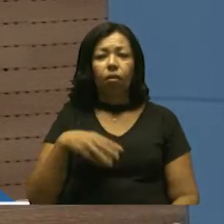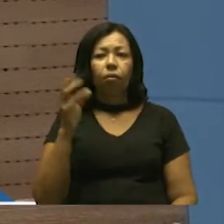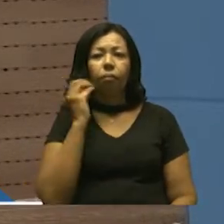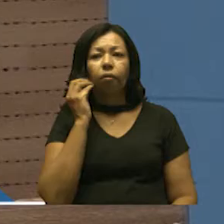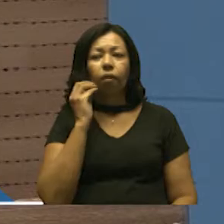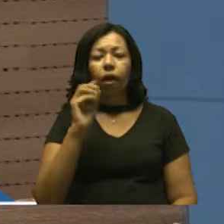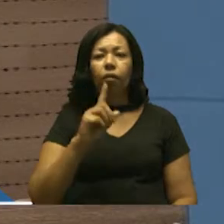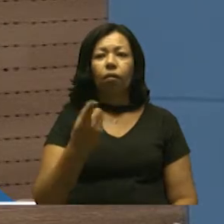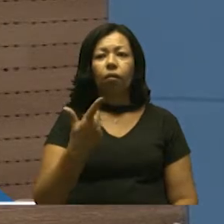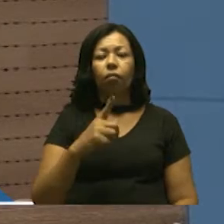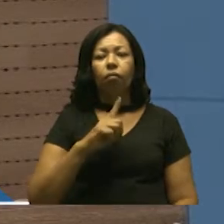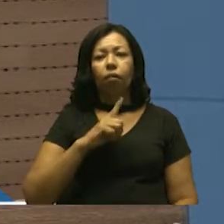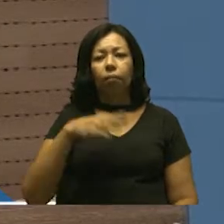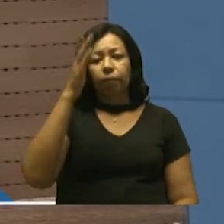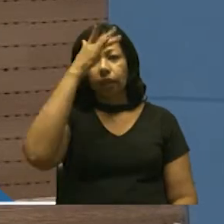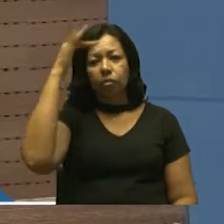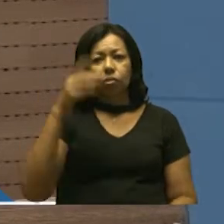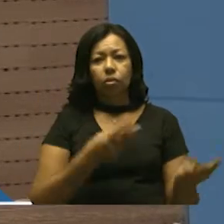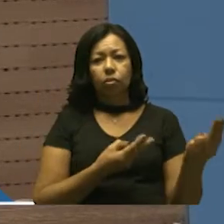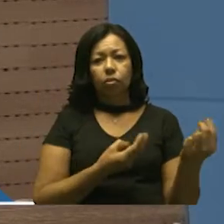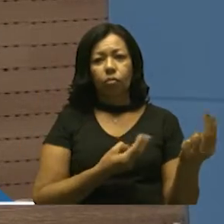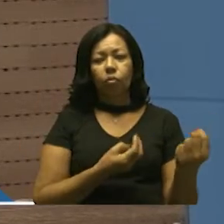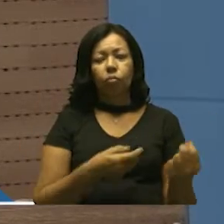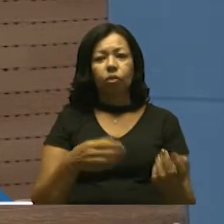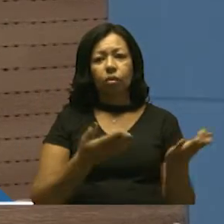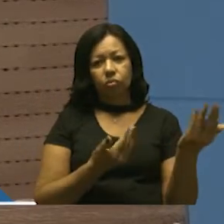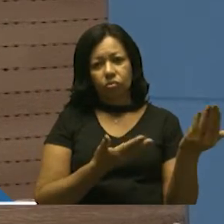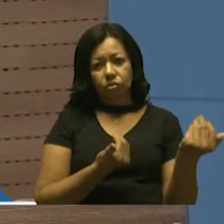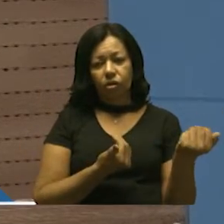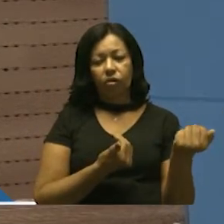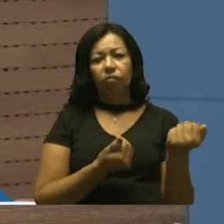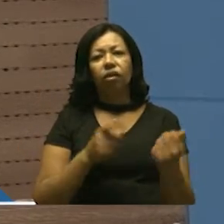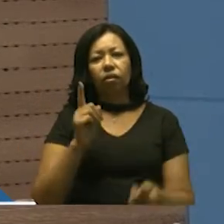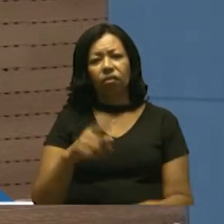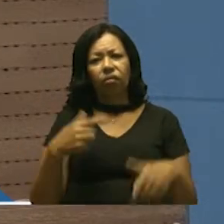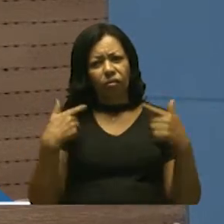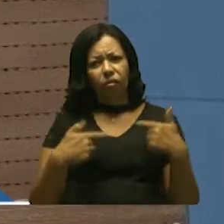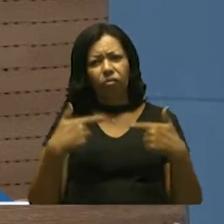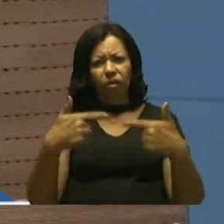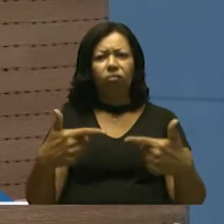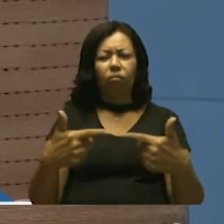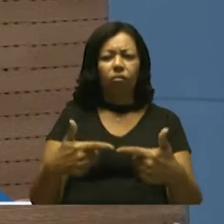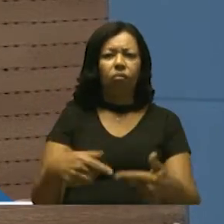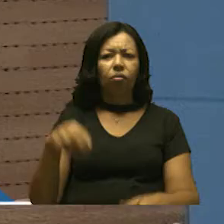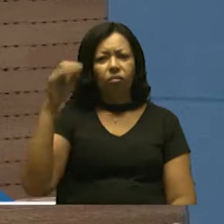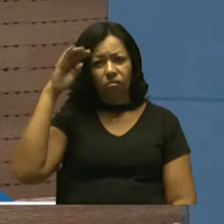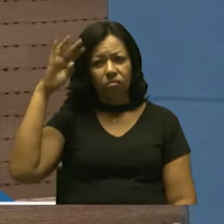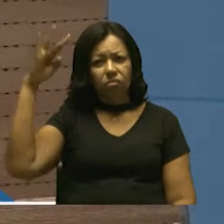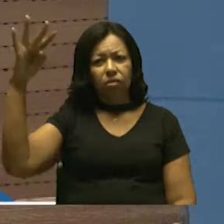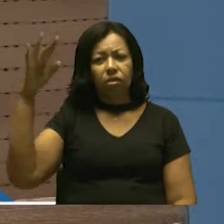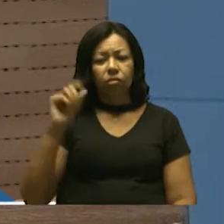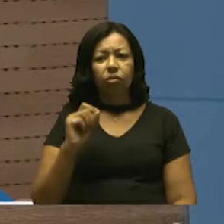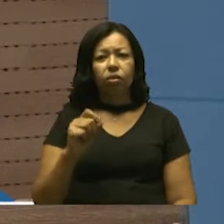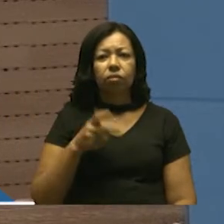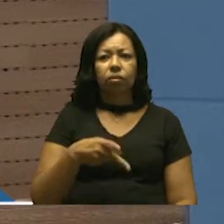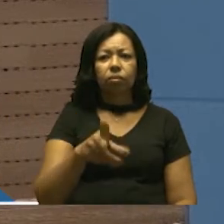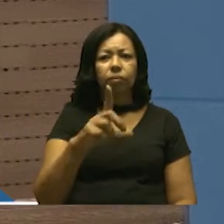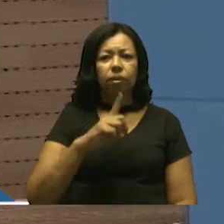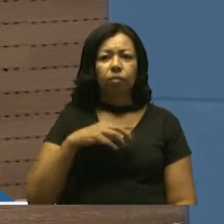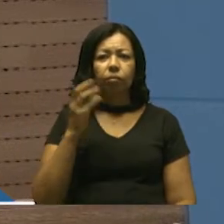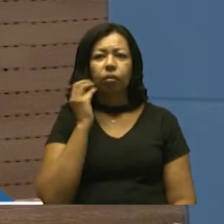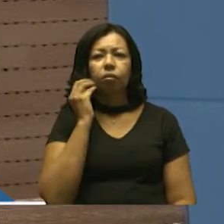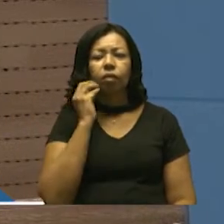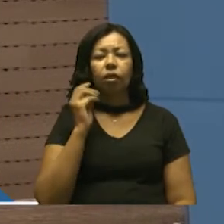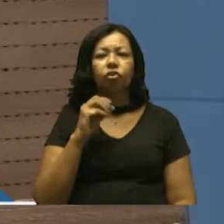ter pessoas como este jovem Guilherme, é um jovem batalhador, um sonhador, que ele, e eu sempre tenho a